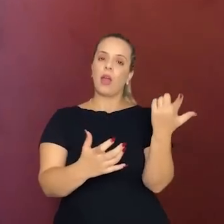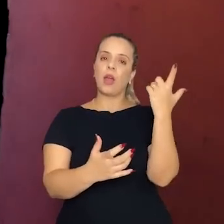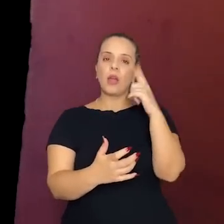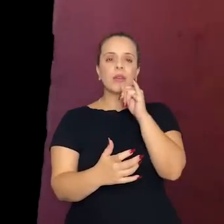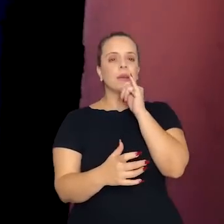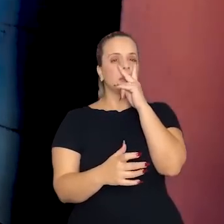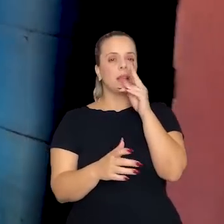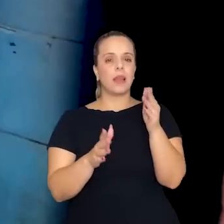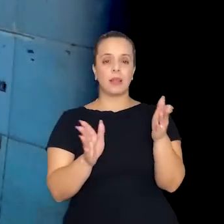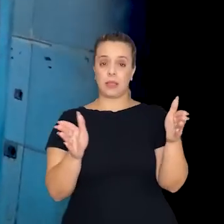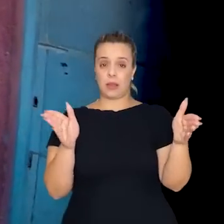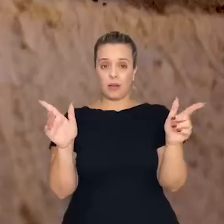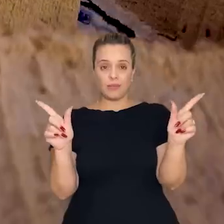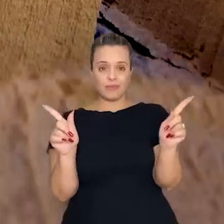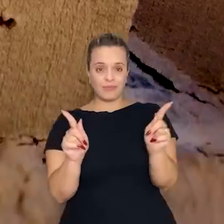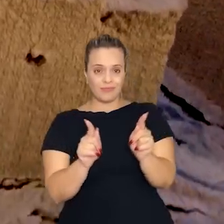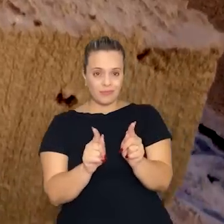espessura desse material.